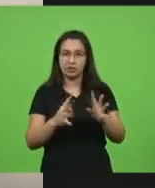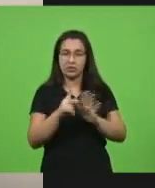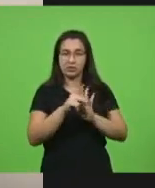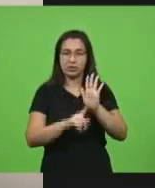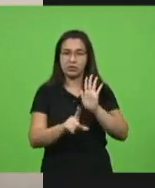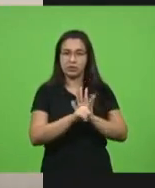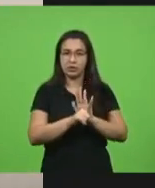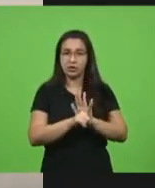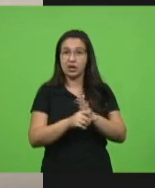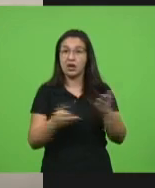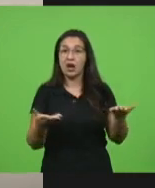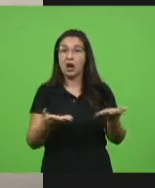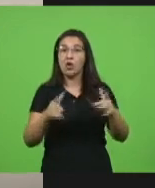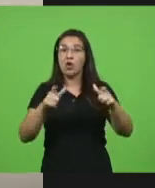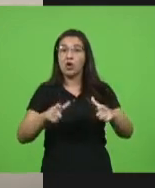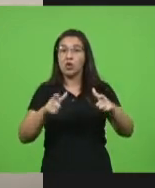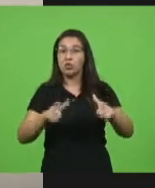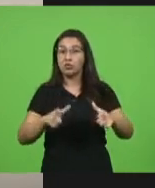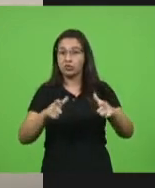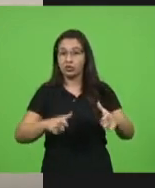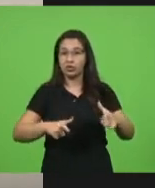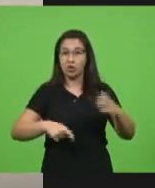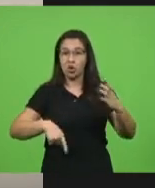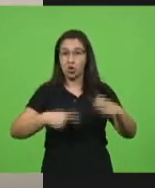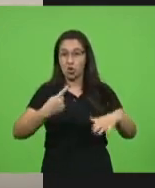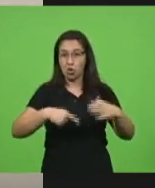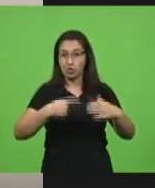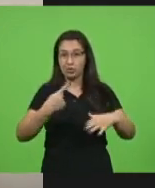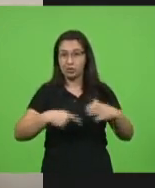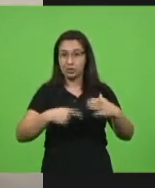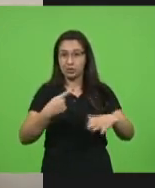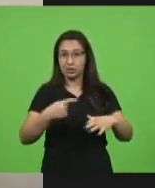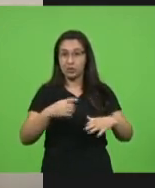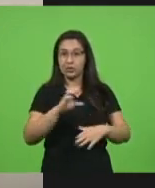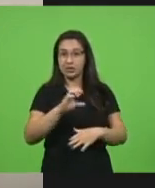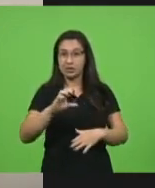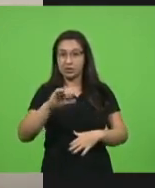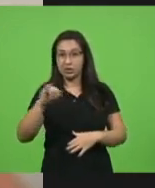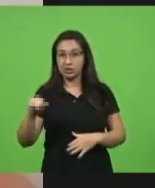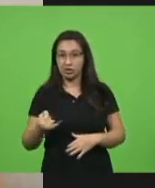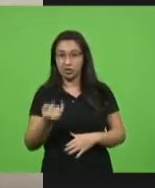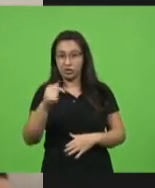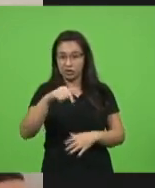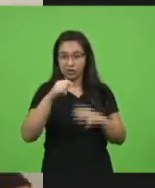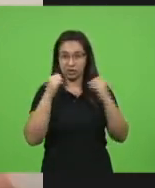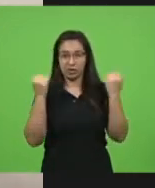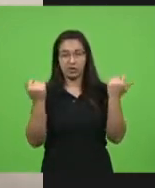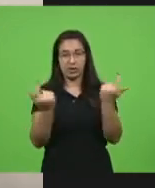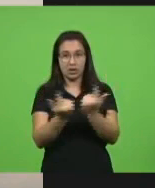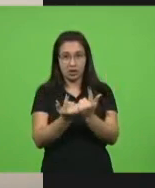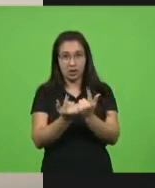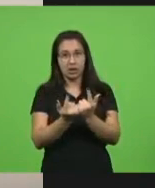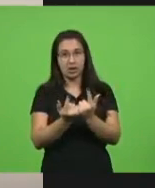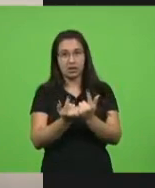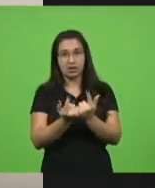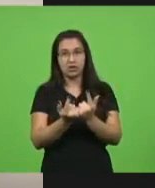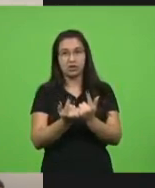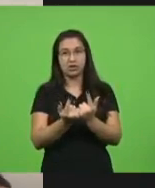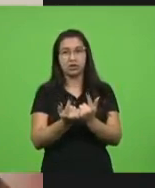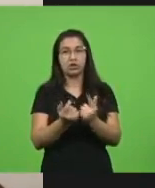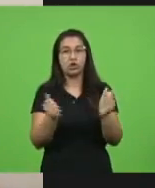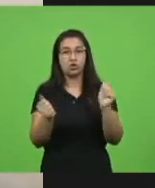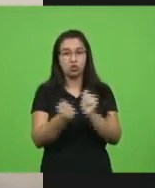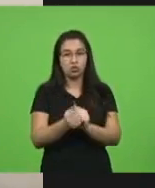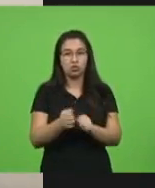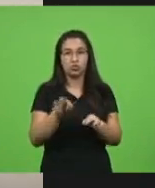se encontra na Comissão de Constituição e Justiça da Casa. Estamos trabalhando com essas entidades,